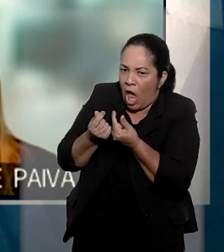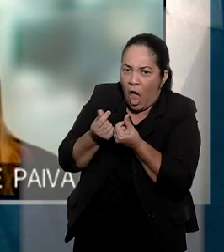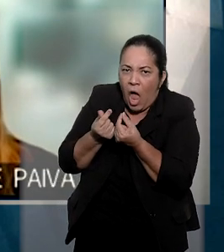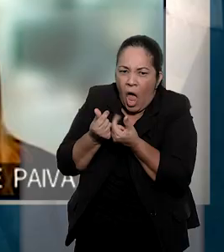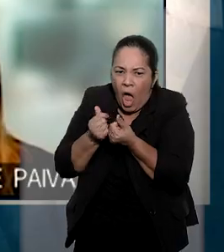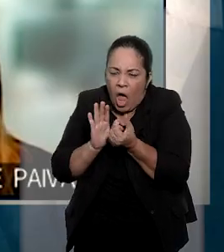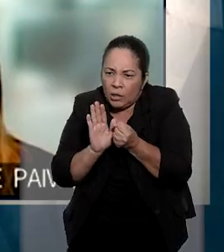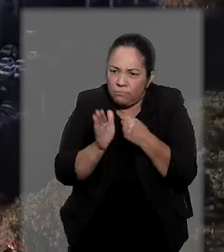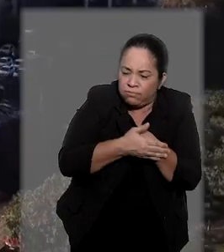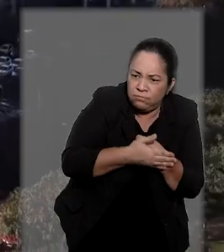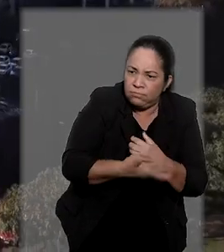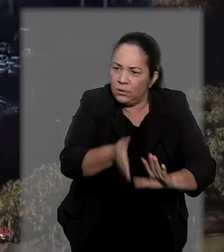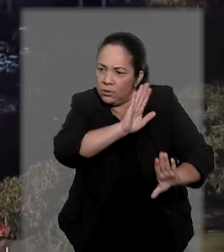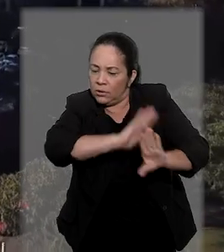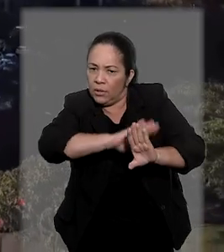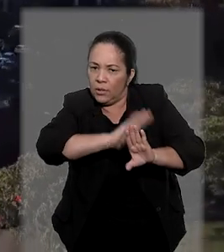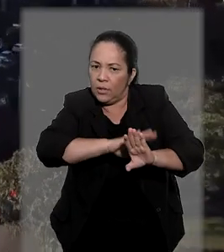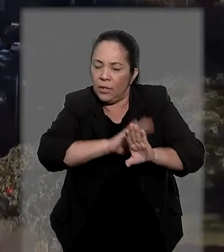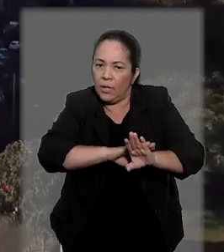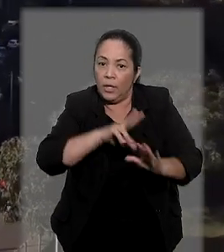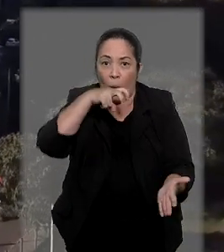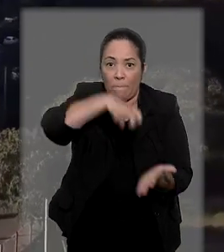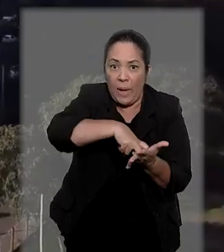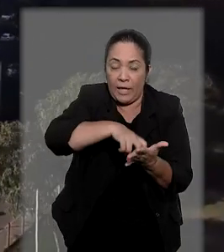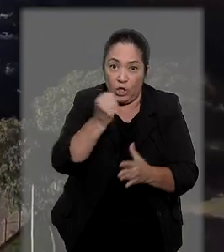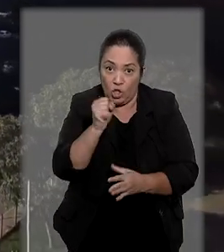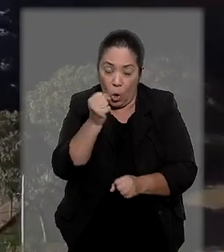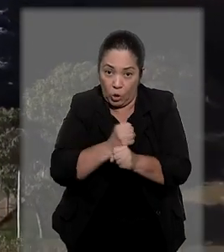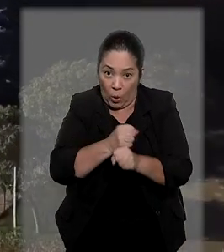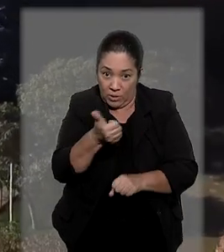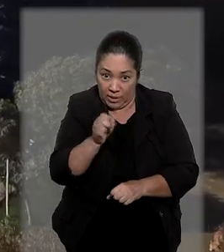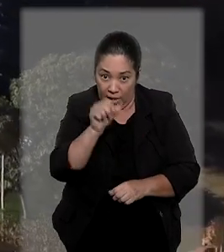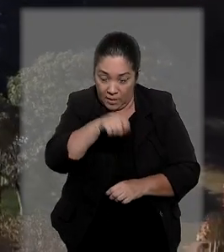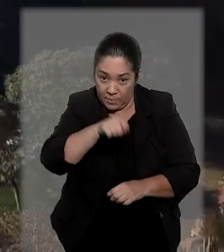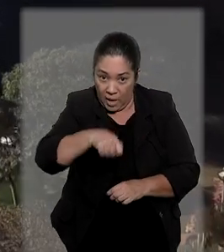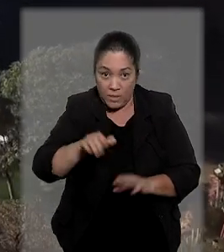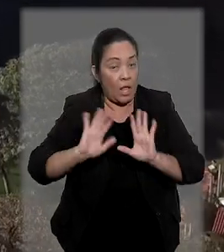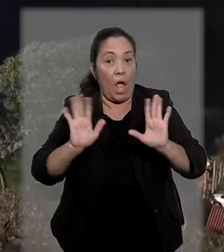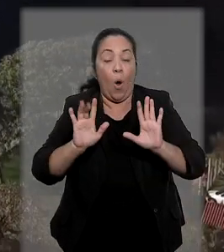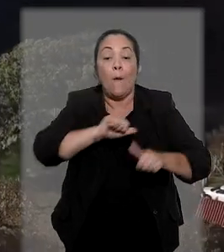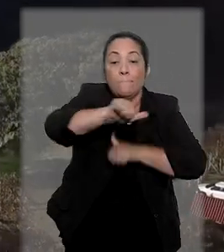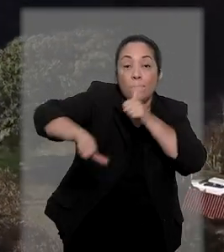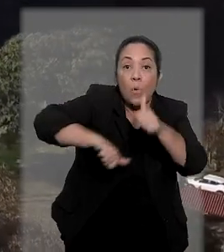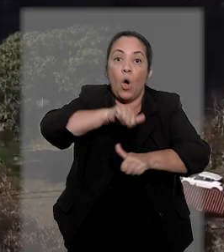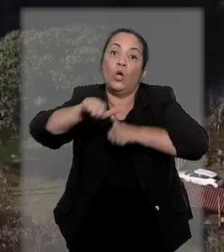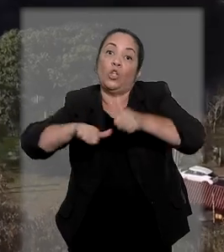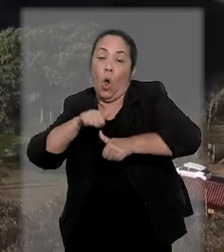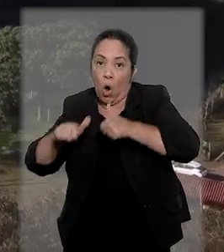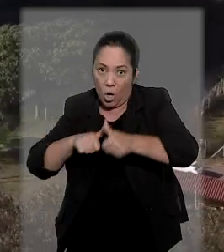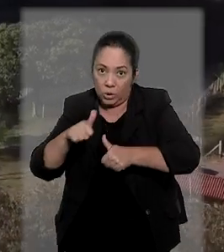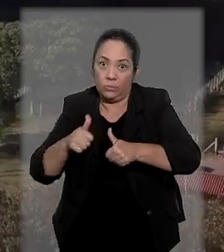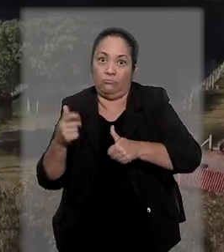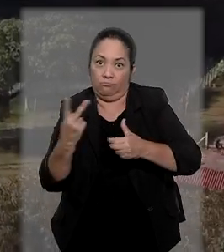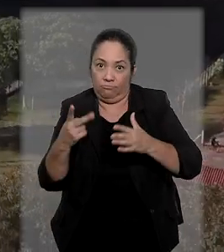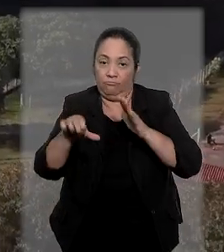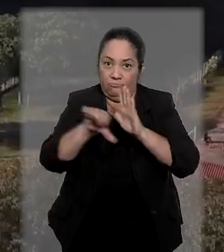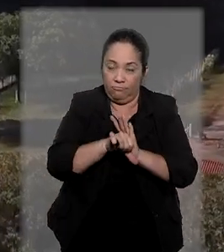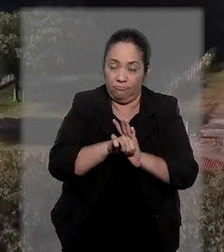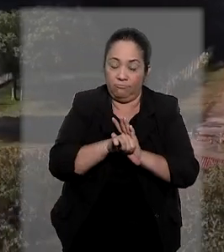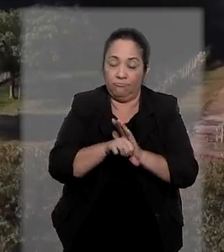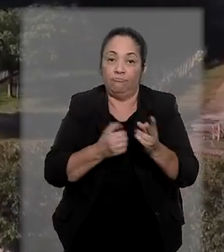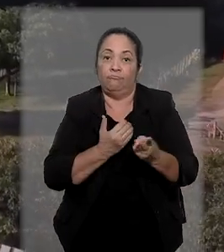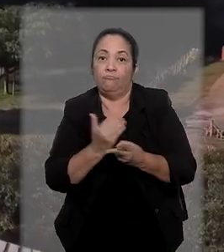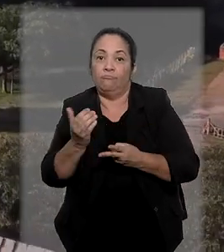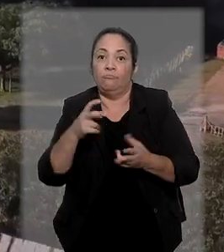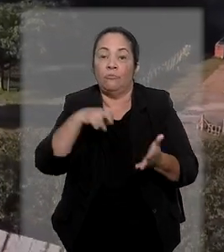vantagem ilícita. Assim, em vez da pena total de oito anos e dez meses fixada pelo TRF para ambos os crimes, em